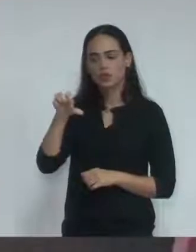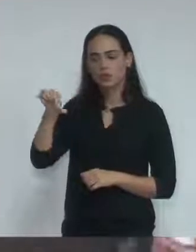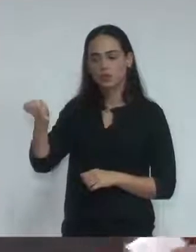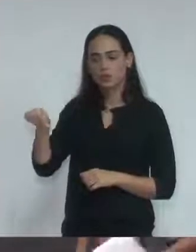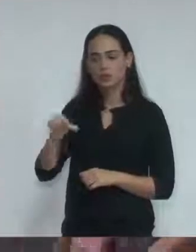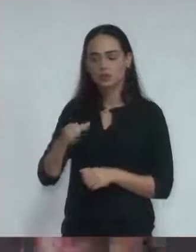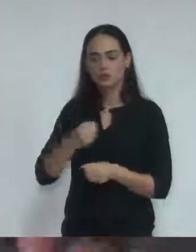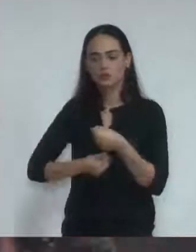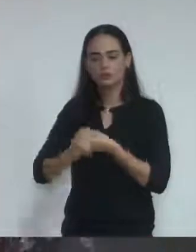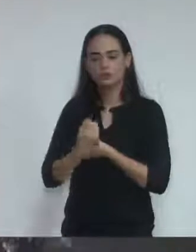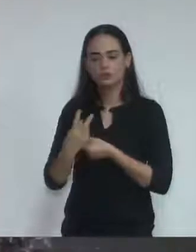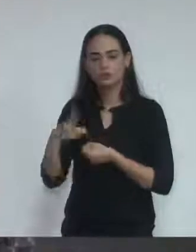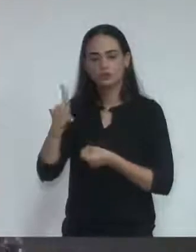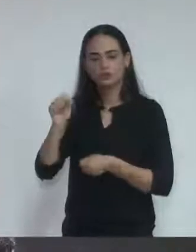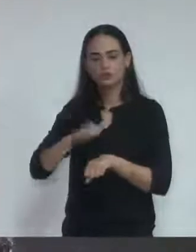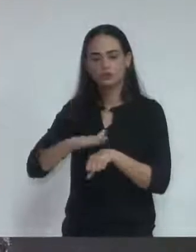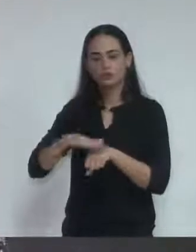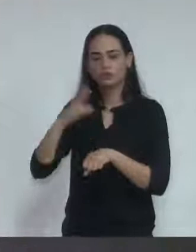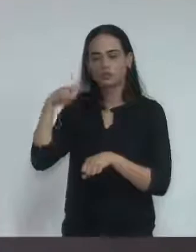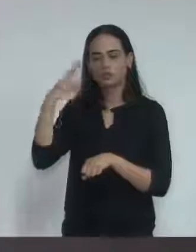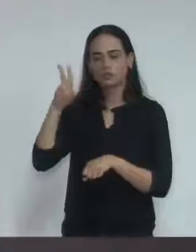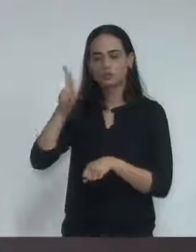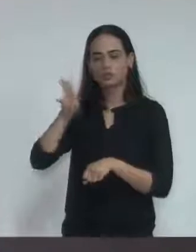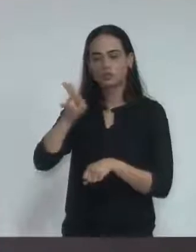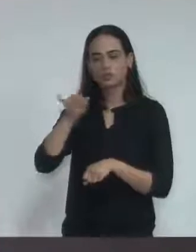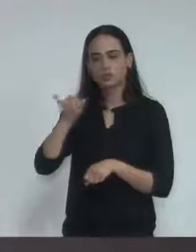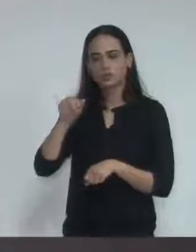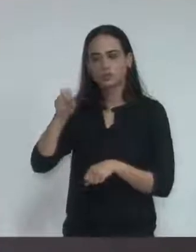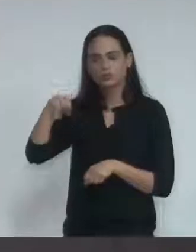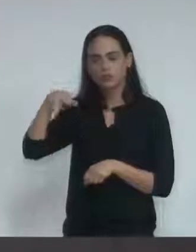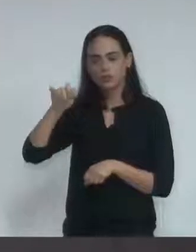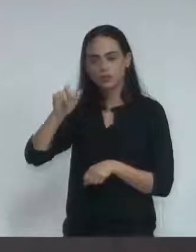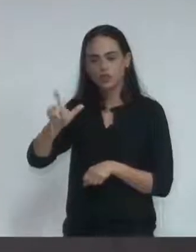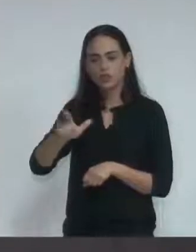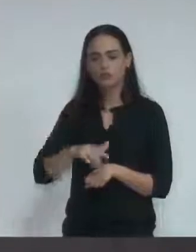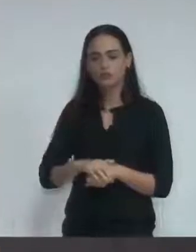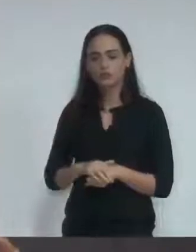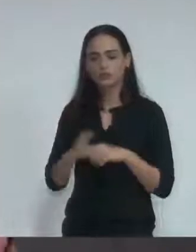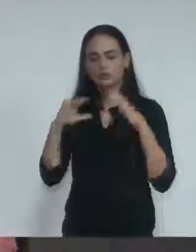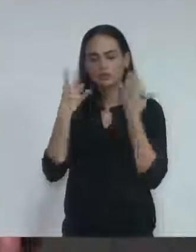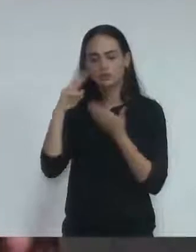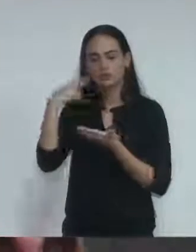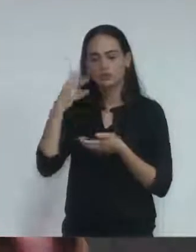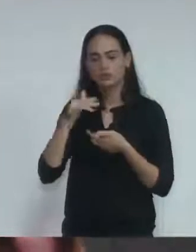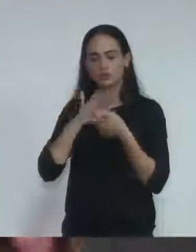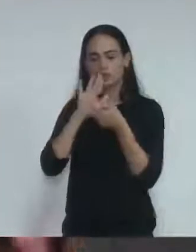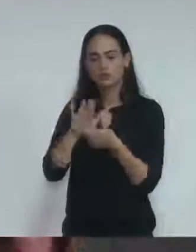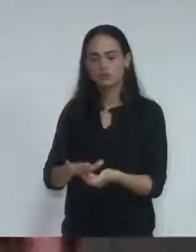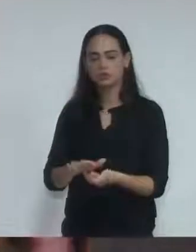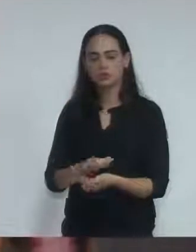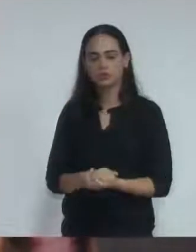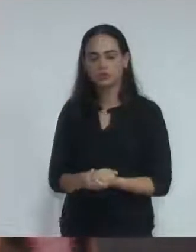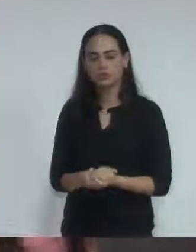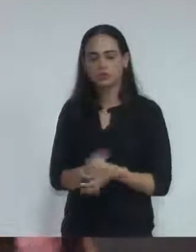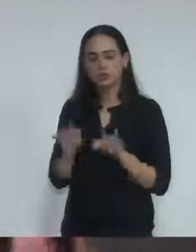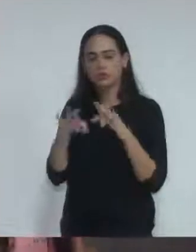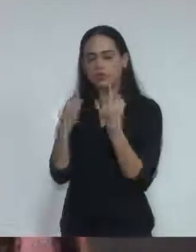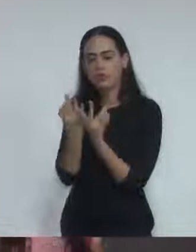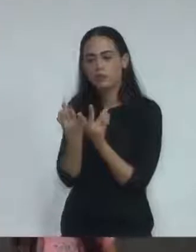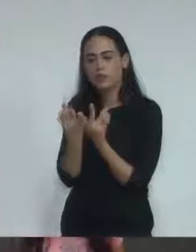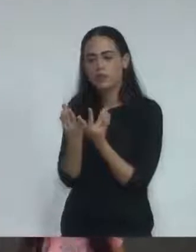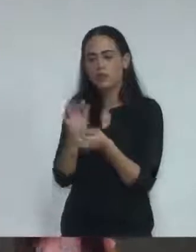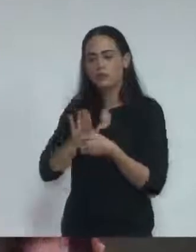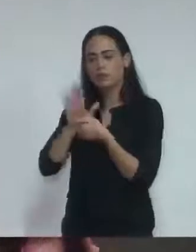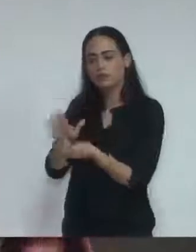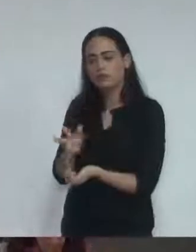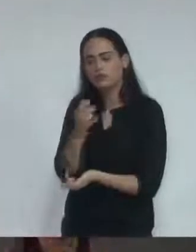Autoria, vereador Nil Ramos. A Câmara de Vereadores de Vinhedo, Estado de São Paulo, apresenta, termos regimentais, apresente moção de pesar à família da Senhora Maria